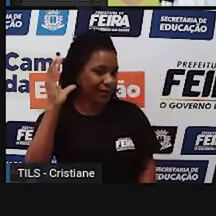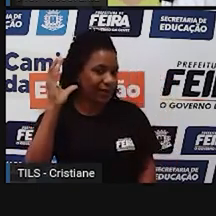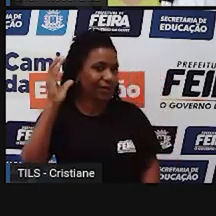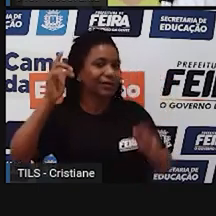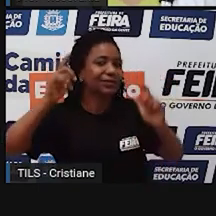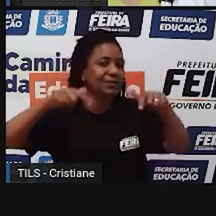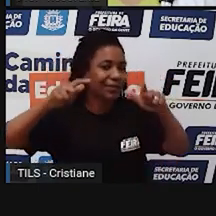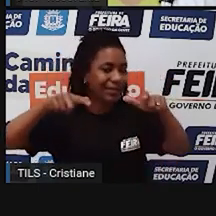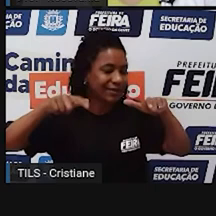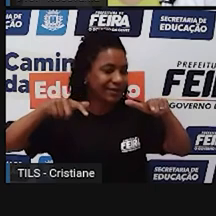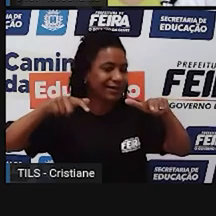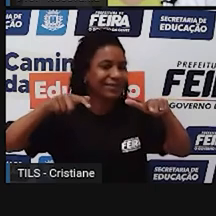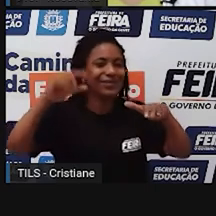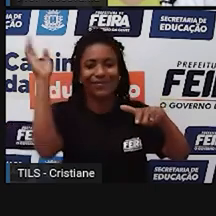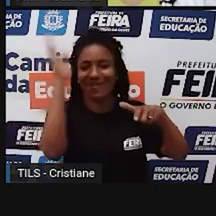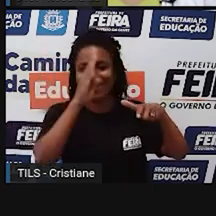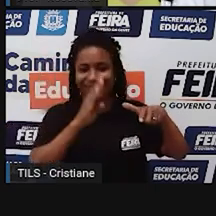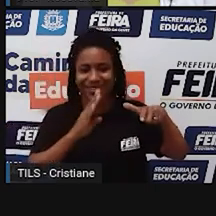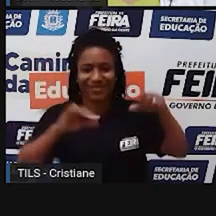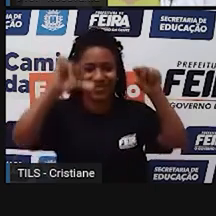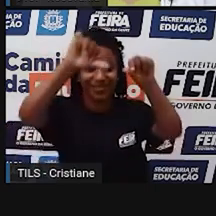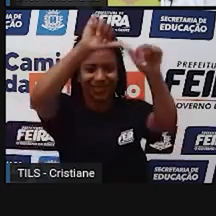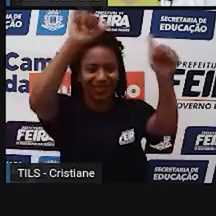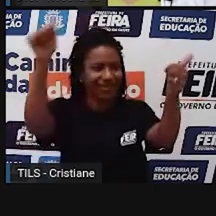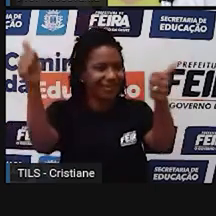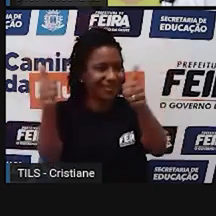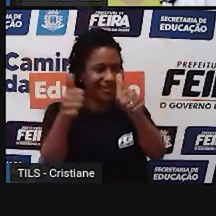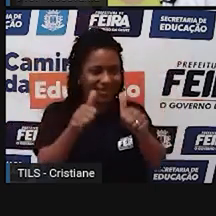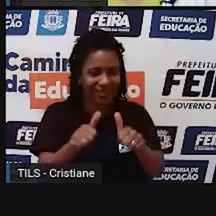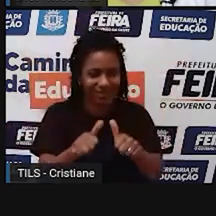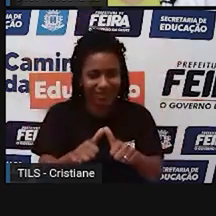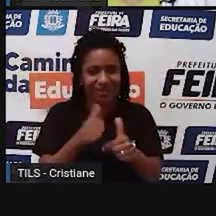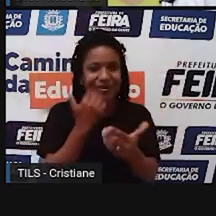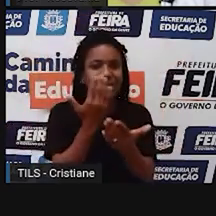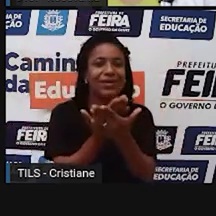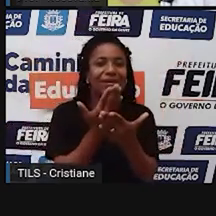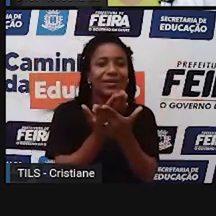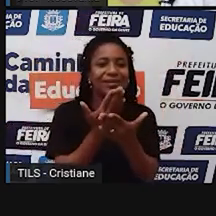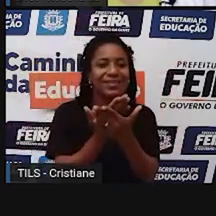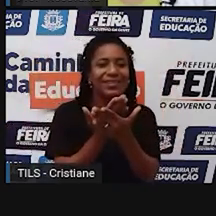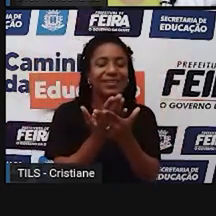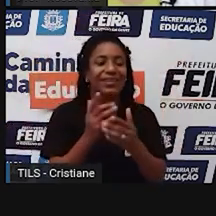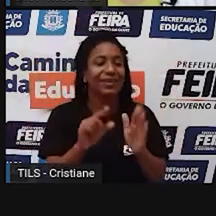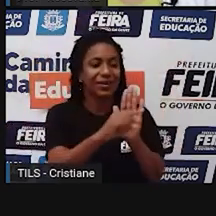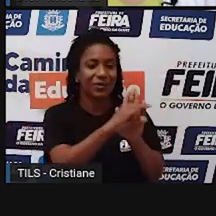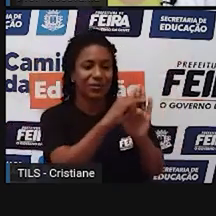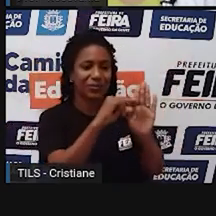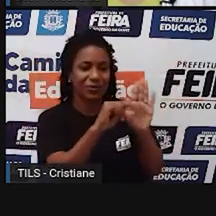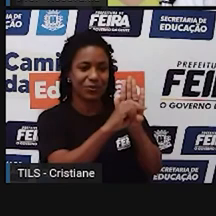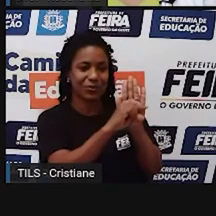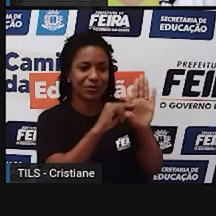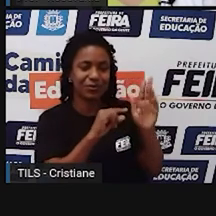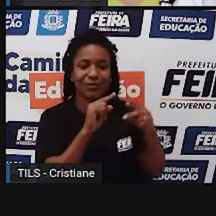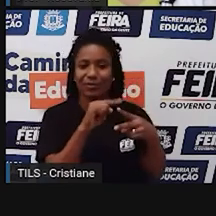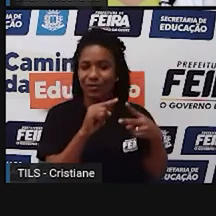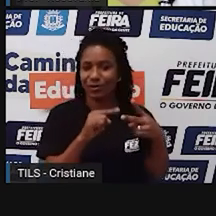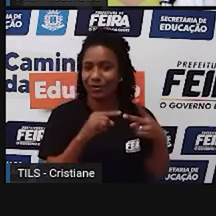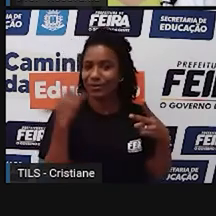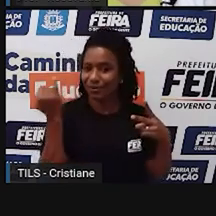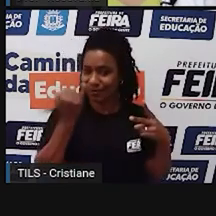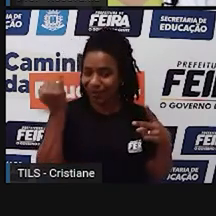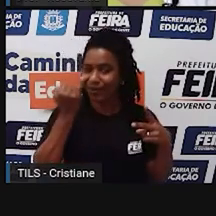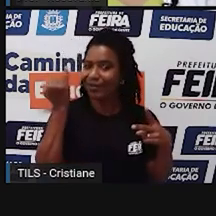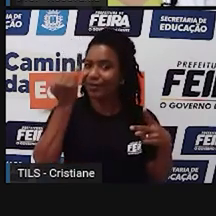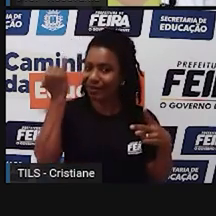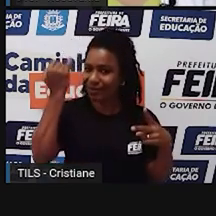onde? Do Brasil. E agora, acabamos de estudar a legenda. São dois elementos importantes e eu devo me